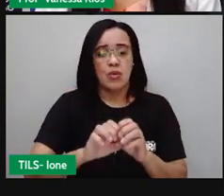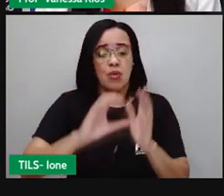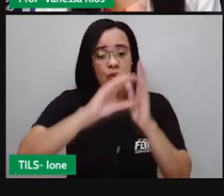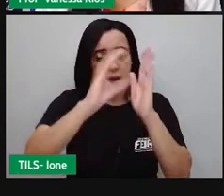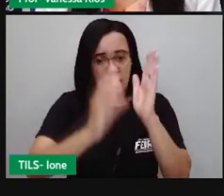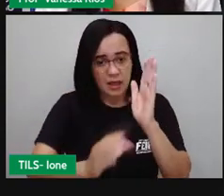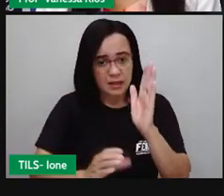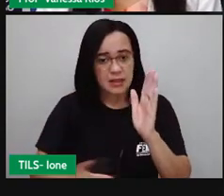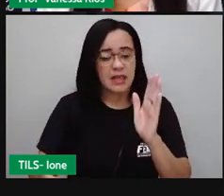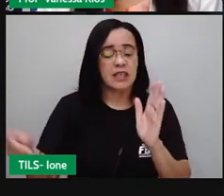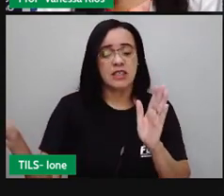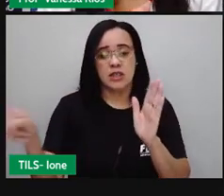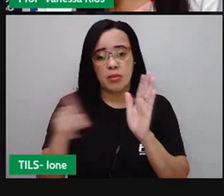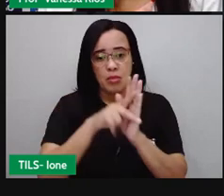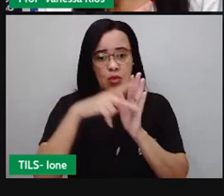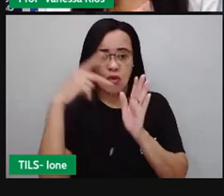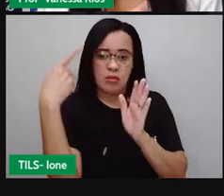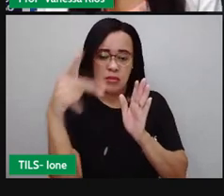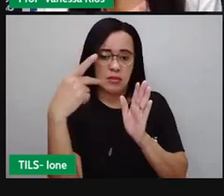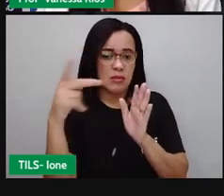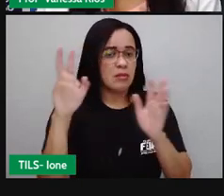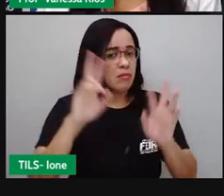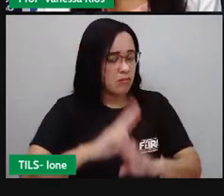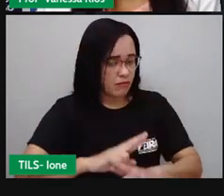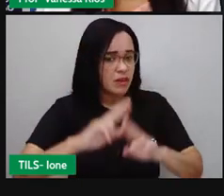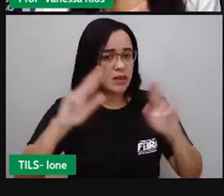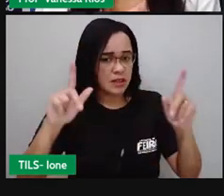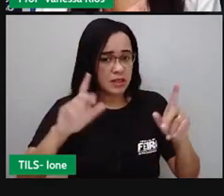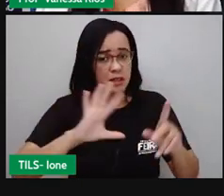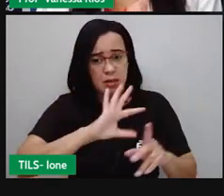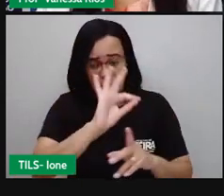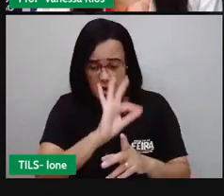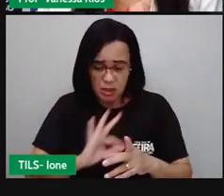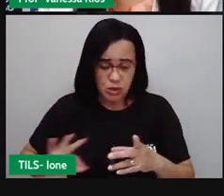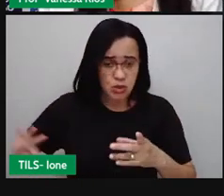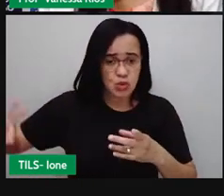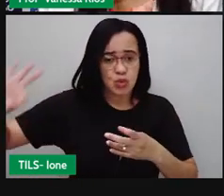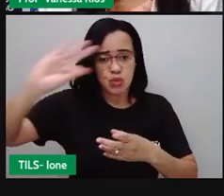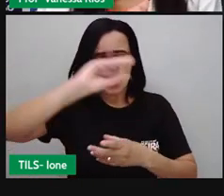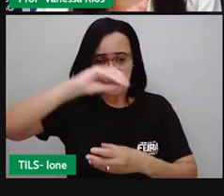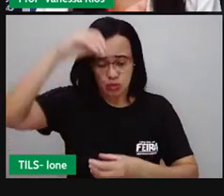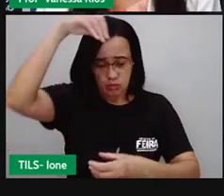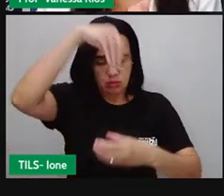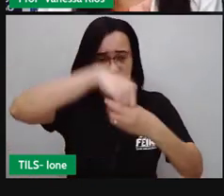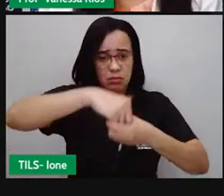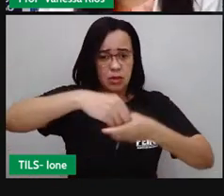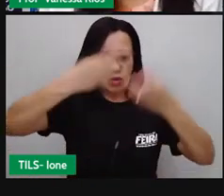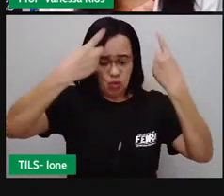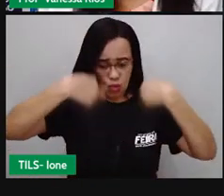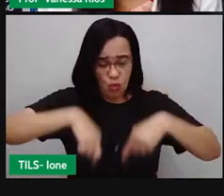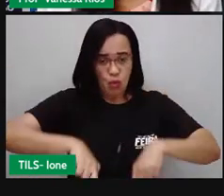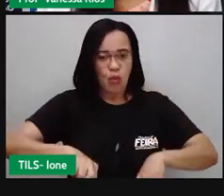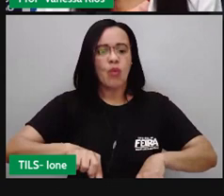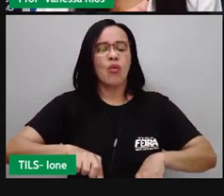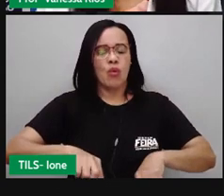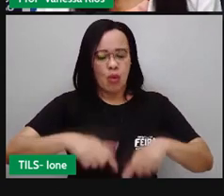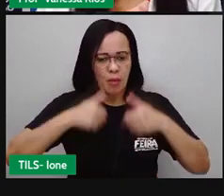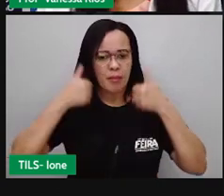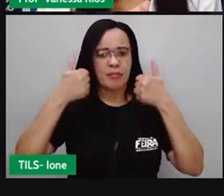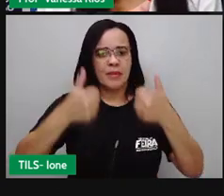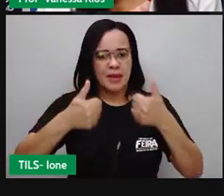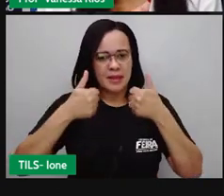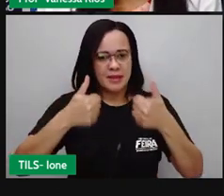Mas eles fazem um todo funcionar que é o nosso corpo. Então em muitas situações, em muitas funções, eles